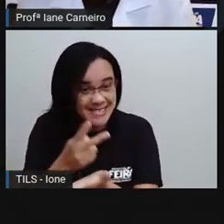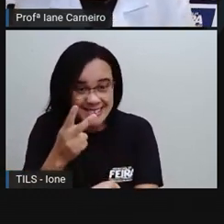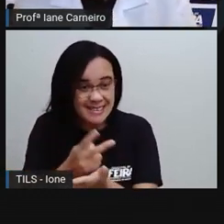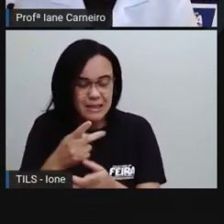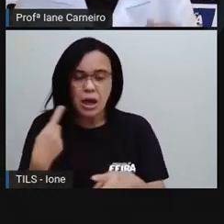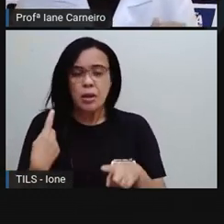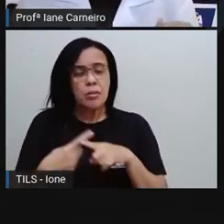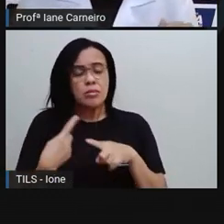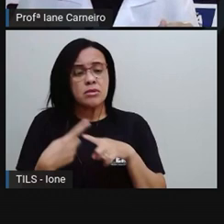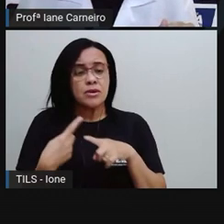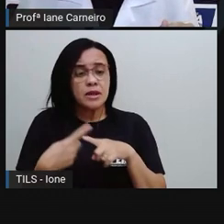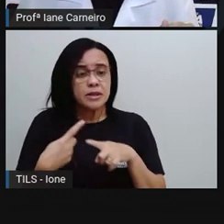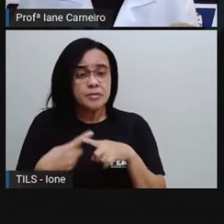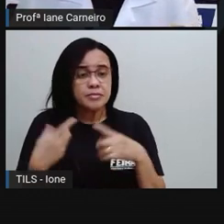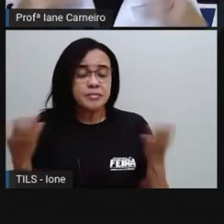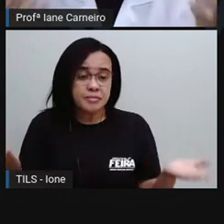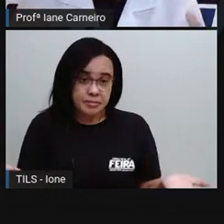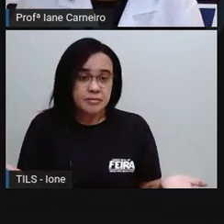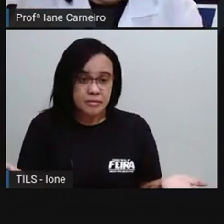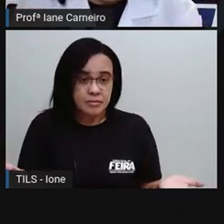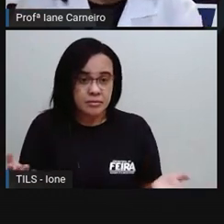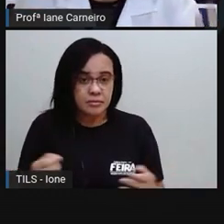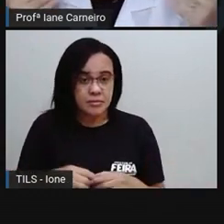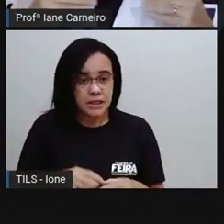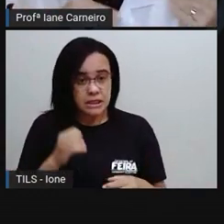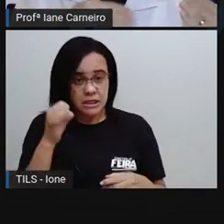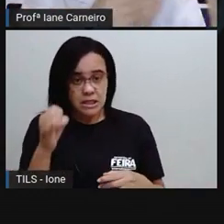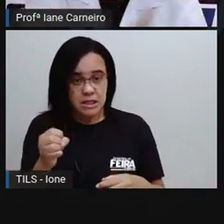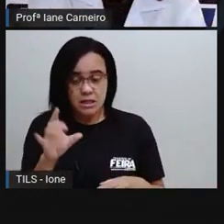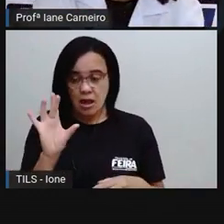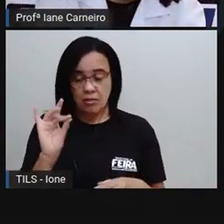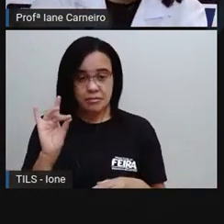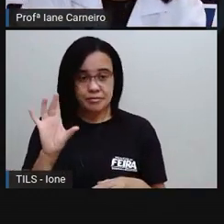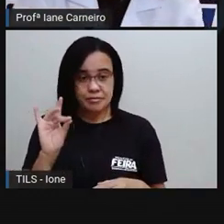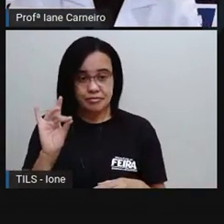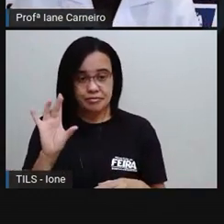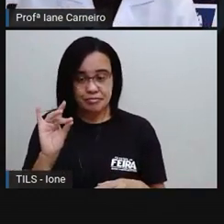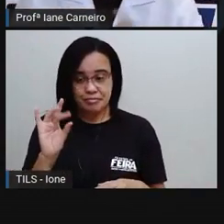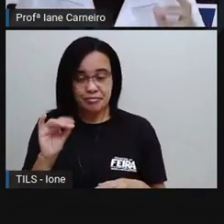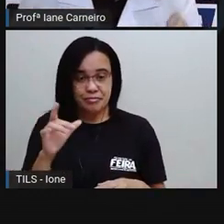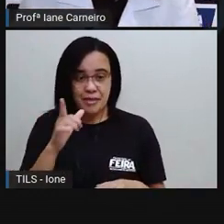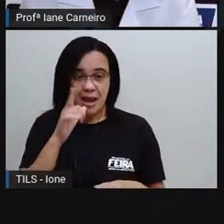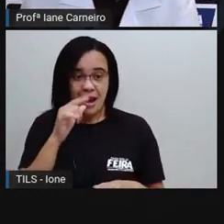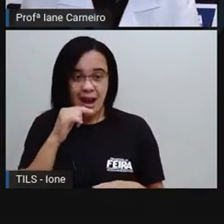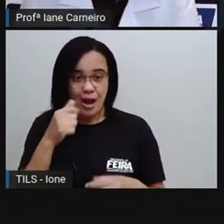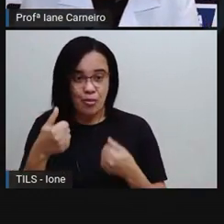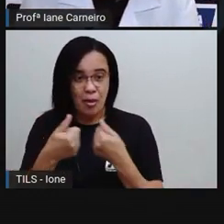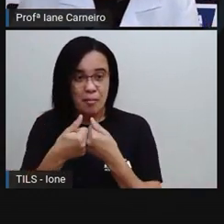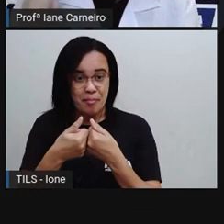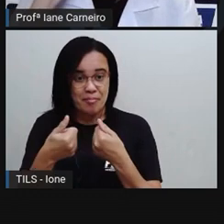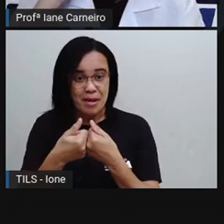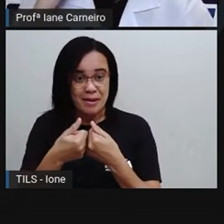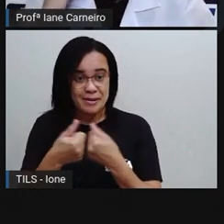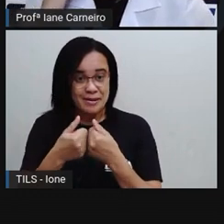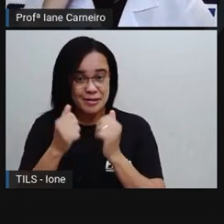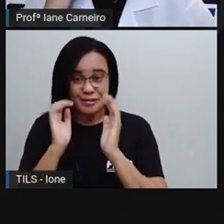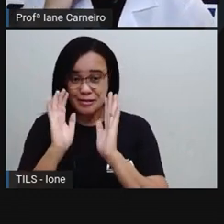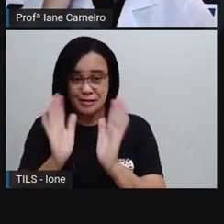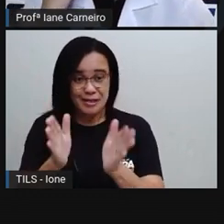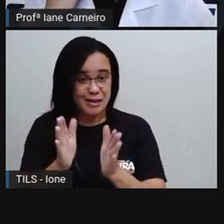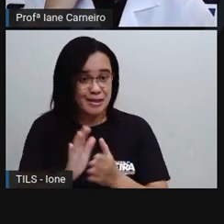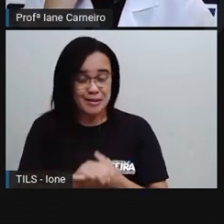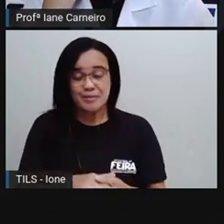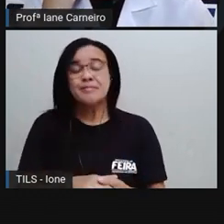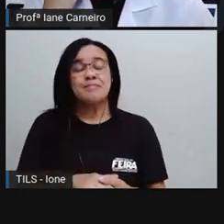você ficar com sede, você vai ter sempre a água à sua disposição, né? Ontem, por exemplo,